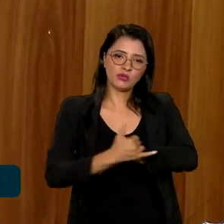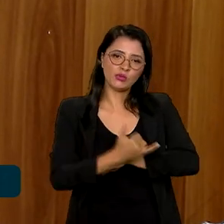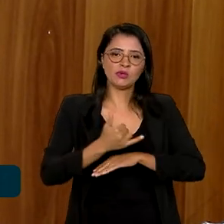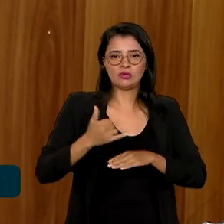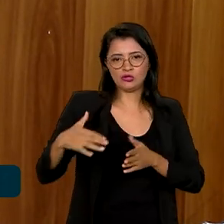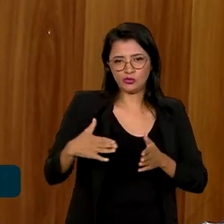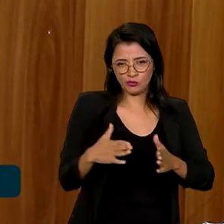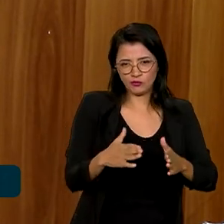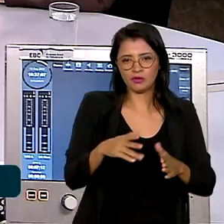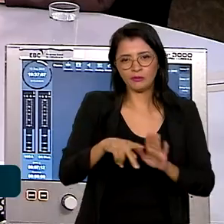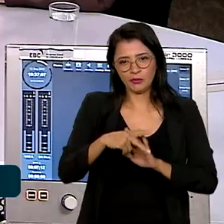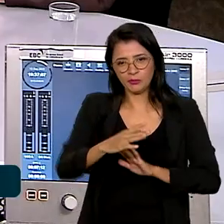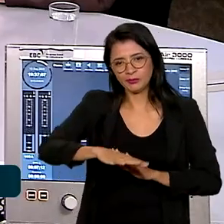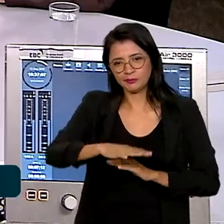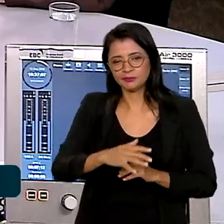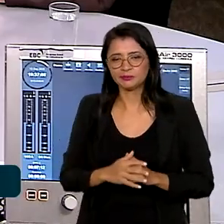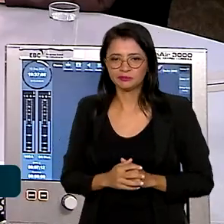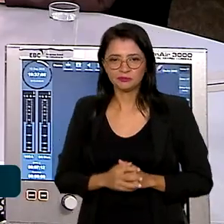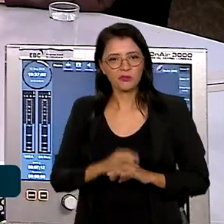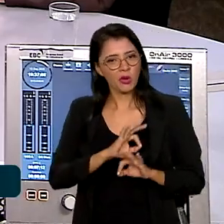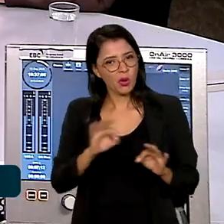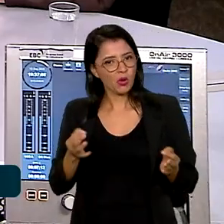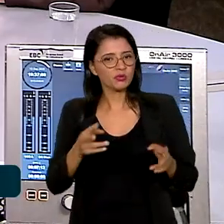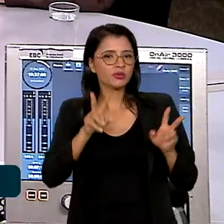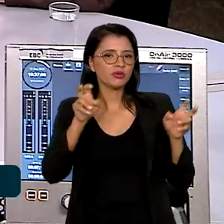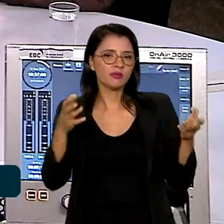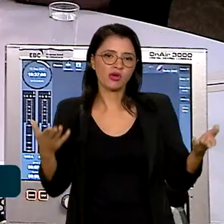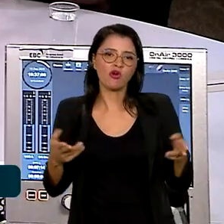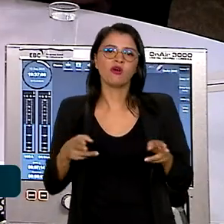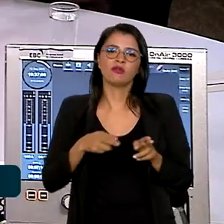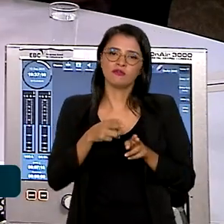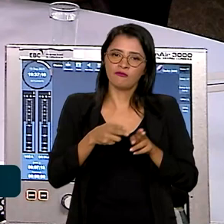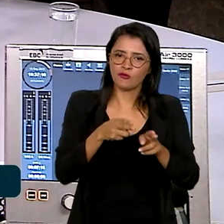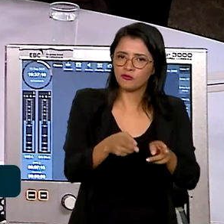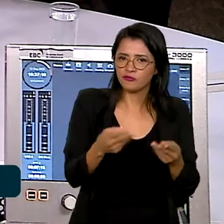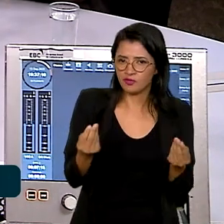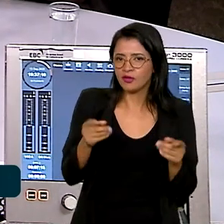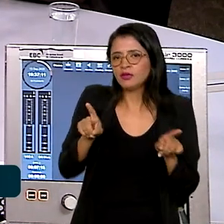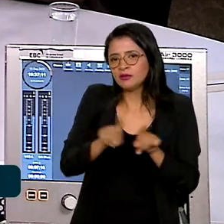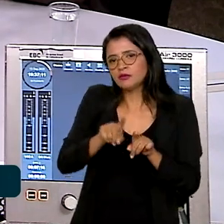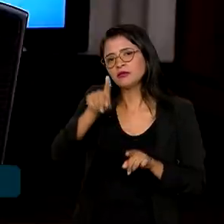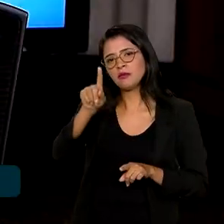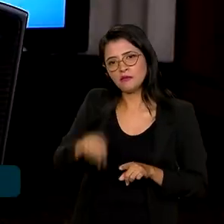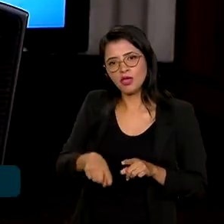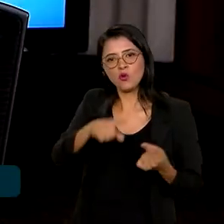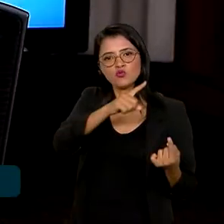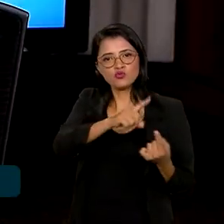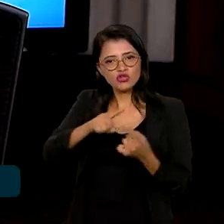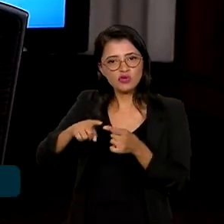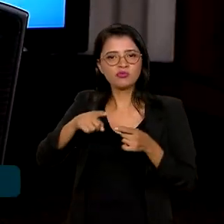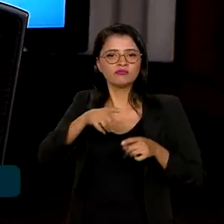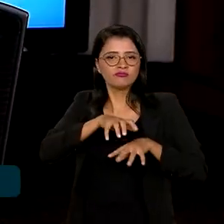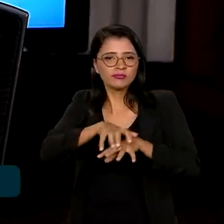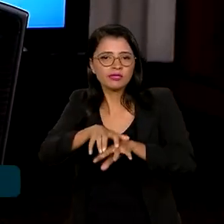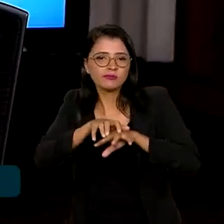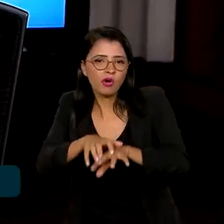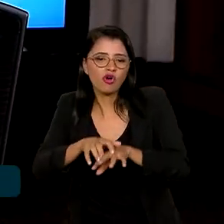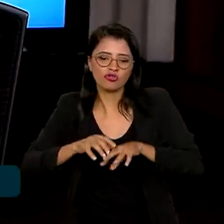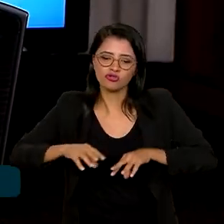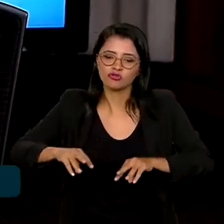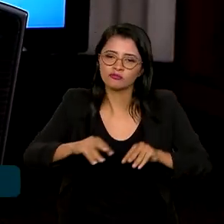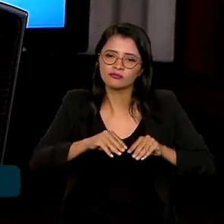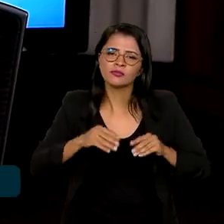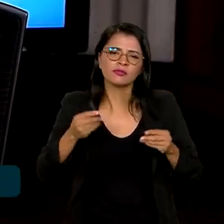em especial de rodovias. Muito bom. Falando agora de ferrovias, elas também são uma modalidade de transporte terrestre.